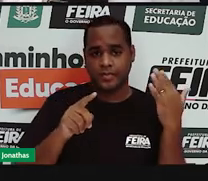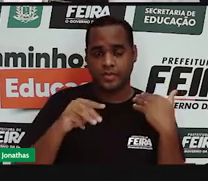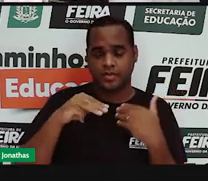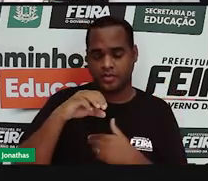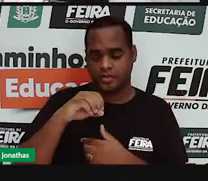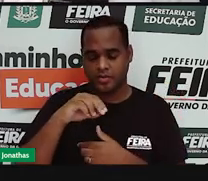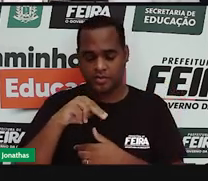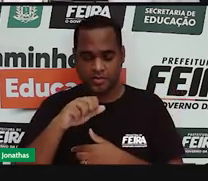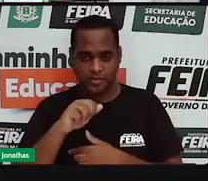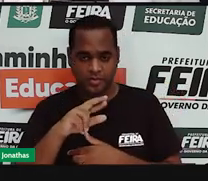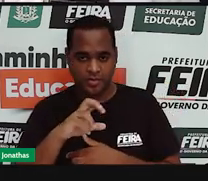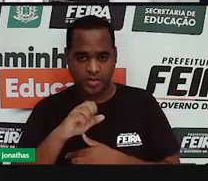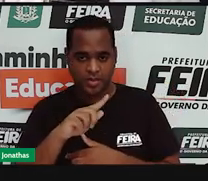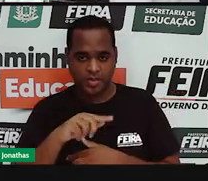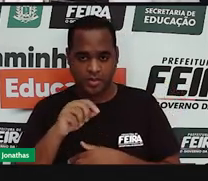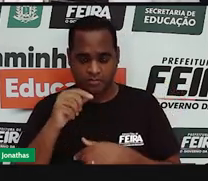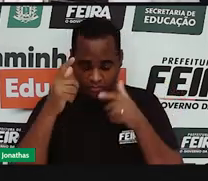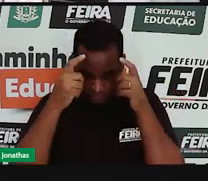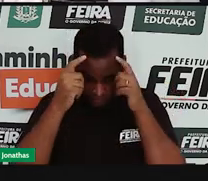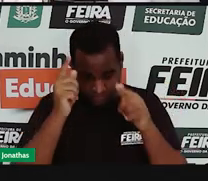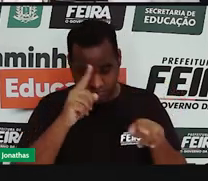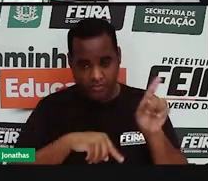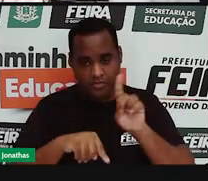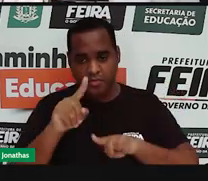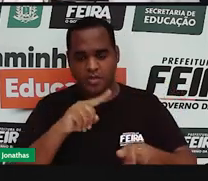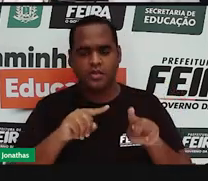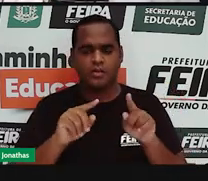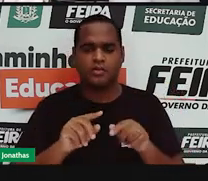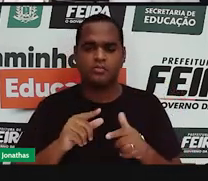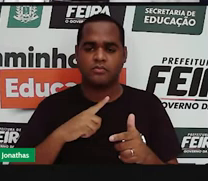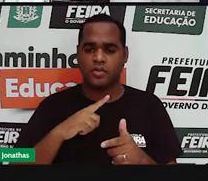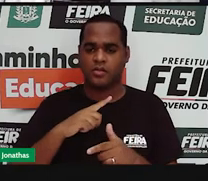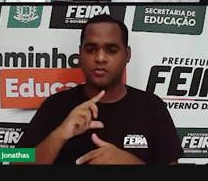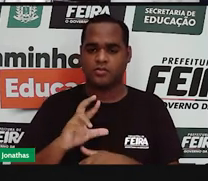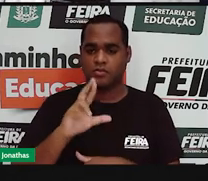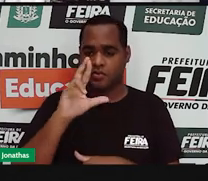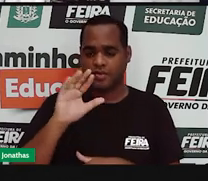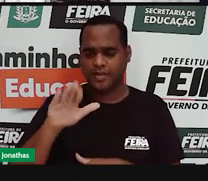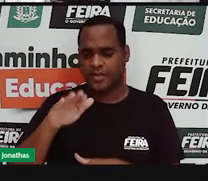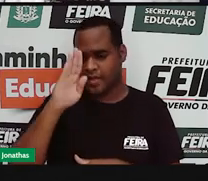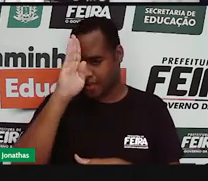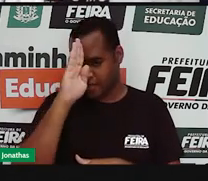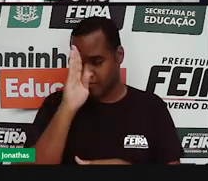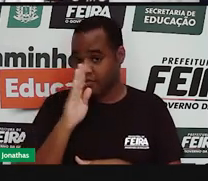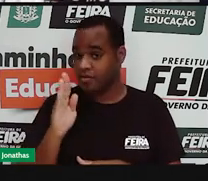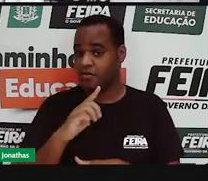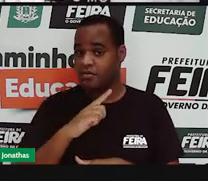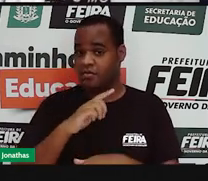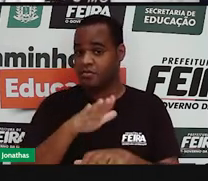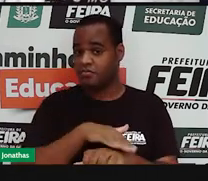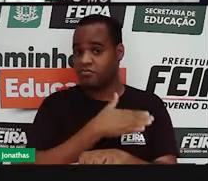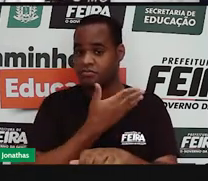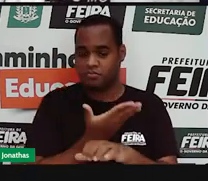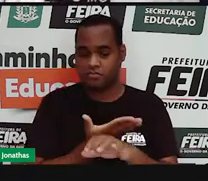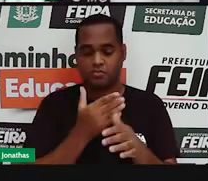Império pela vastidão do território que se tinha aqui. Como o Brasil é um país até hoje imenso,